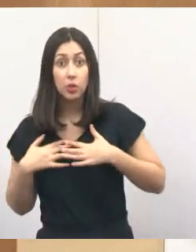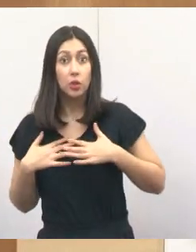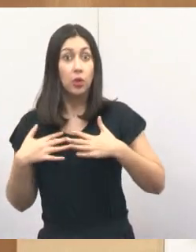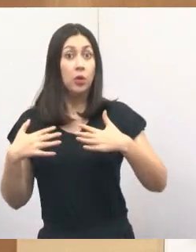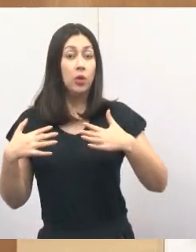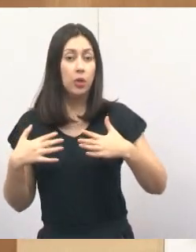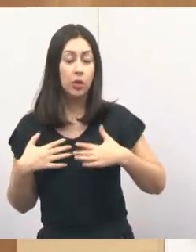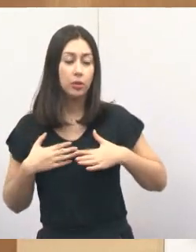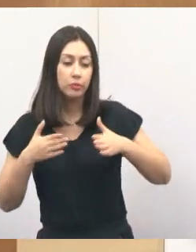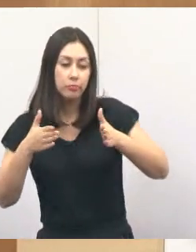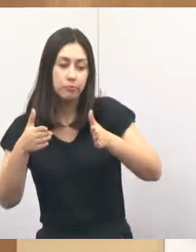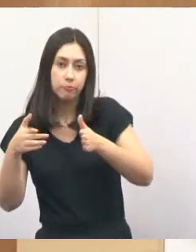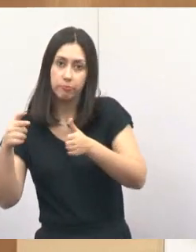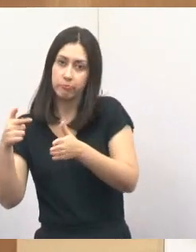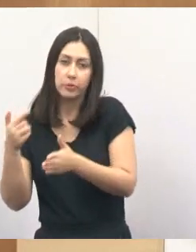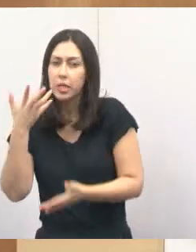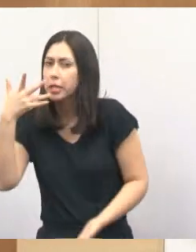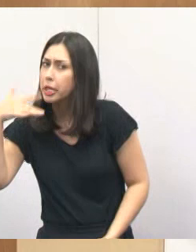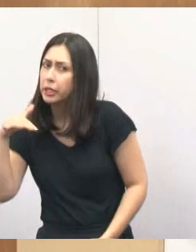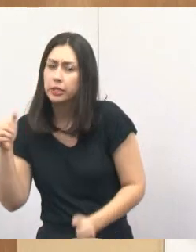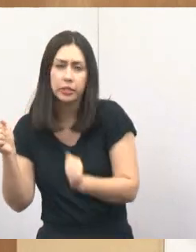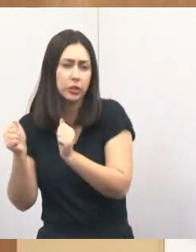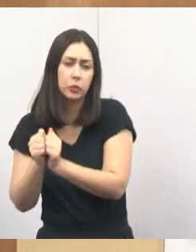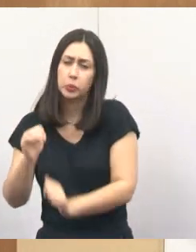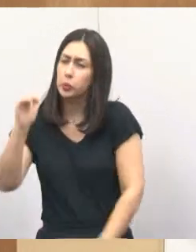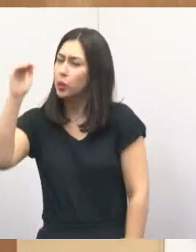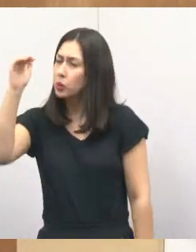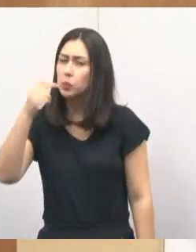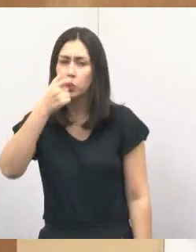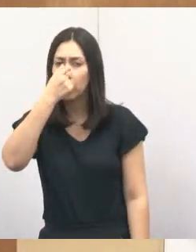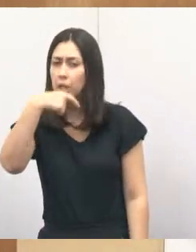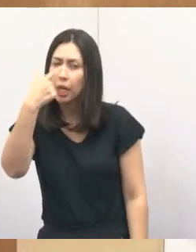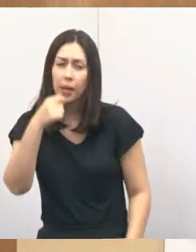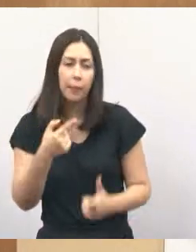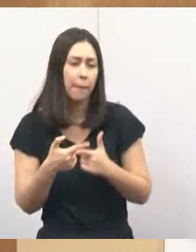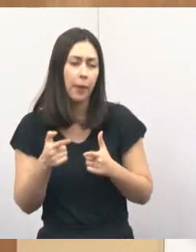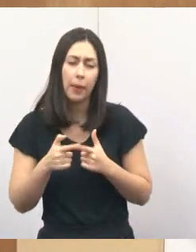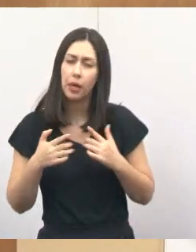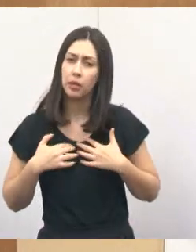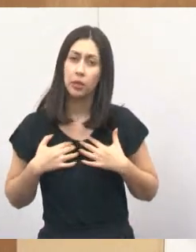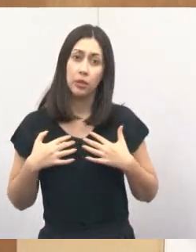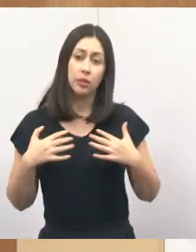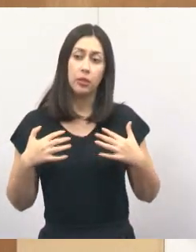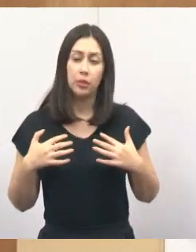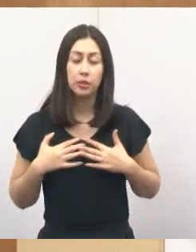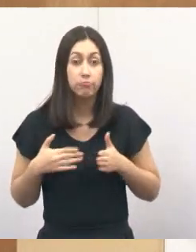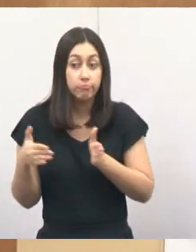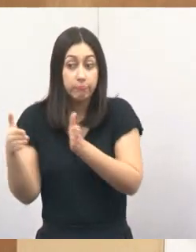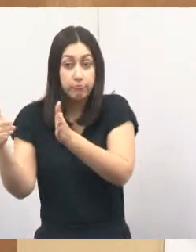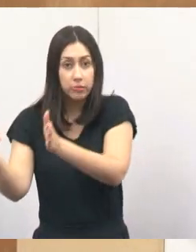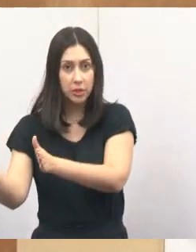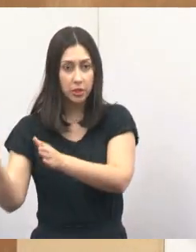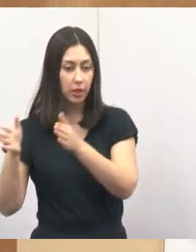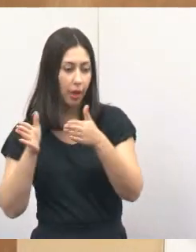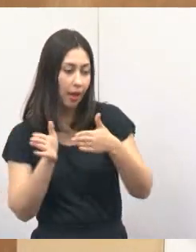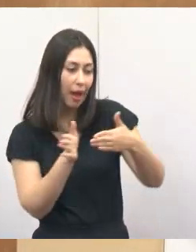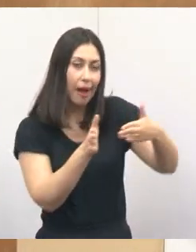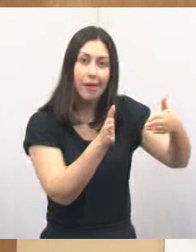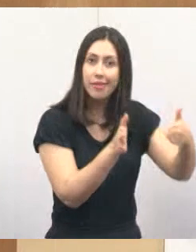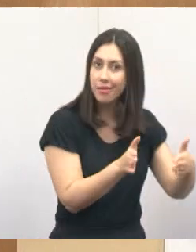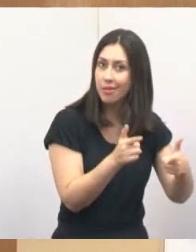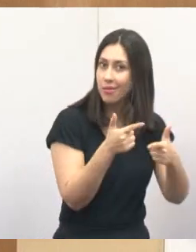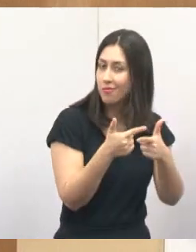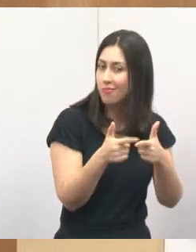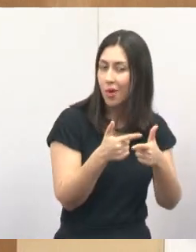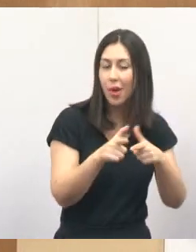respiratória, que são as causas de gripe, problemas pulmonares, são ala respiratória e ala não